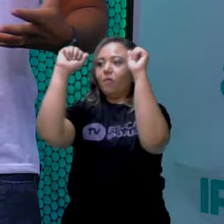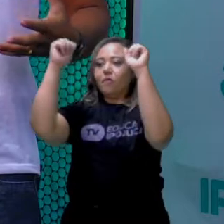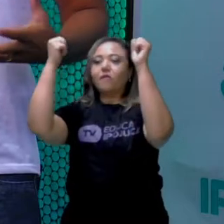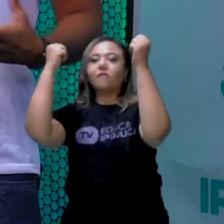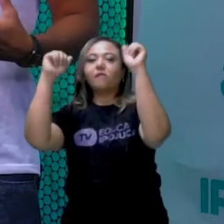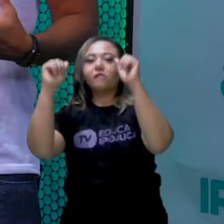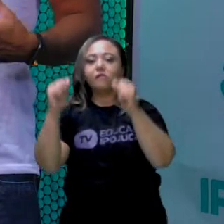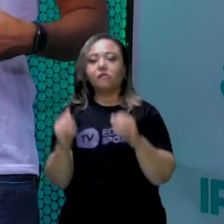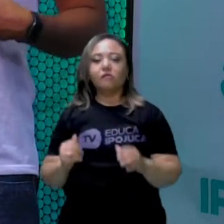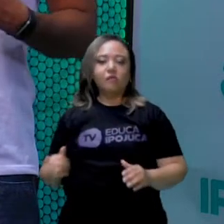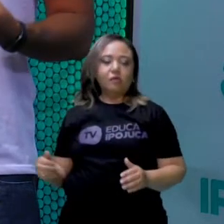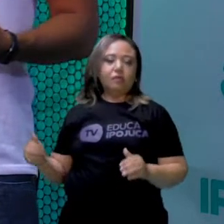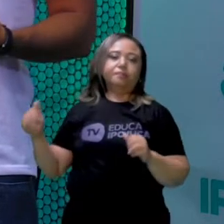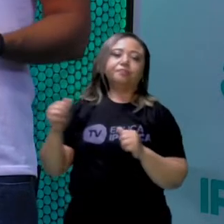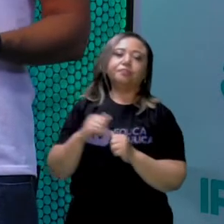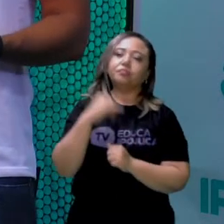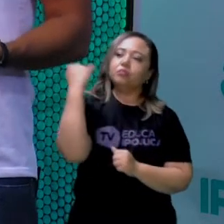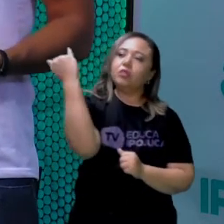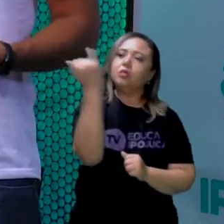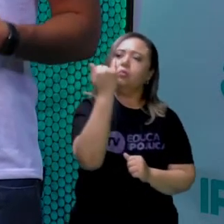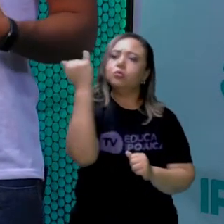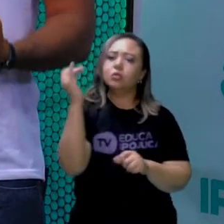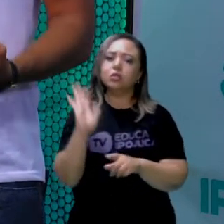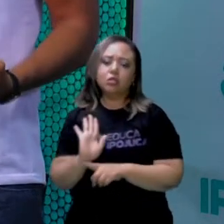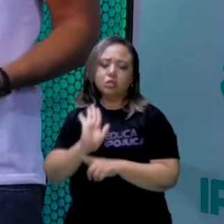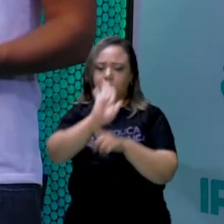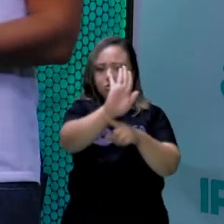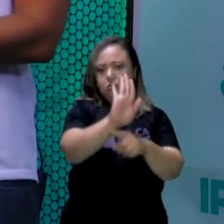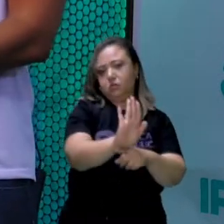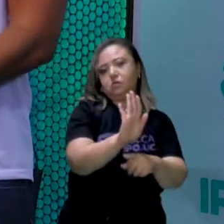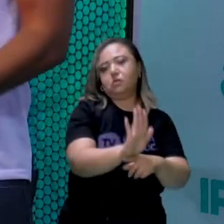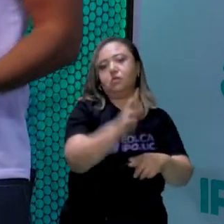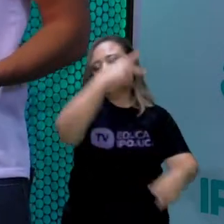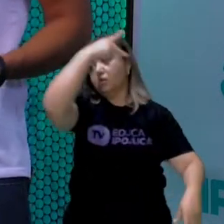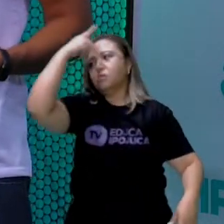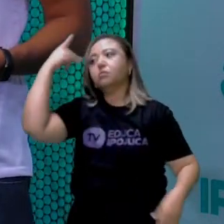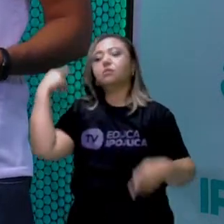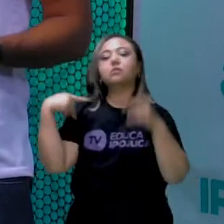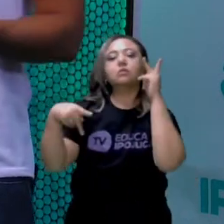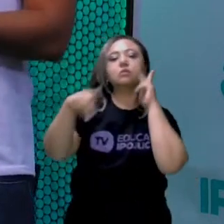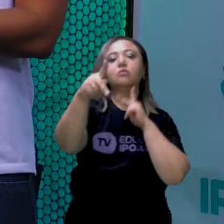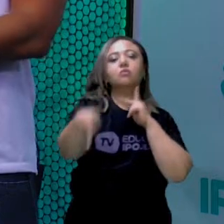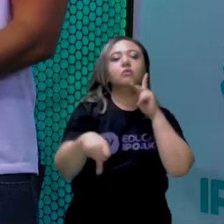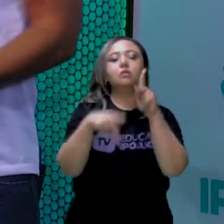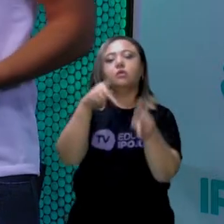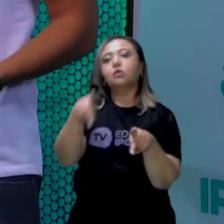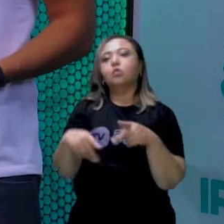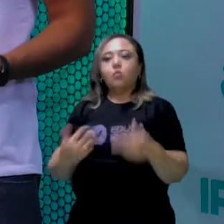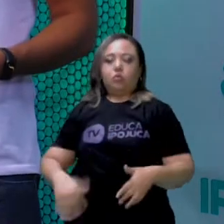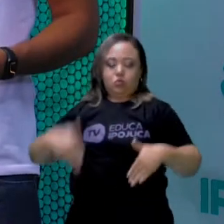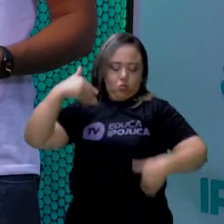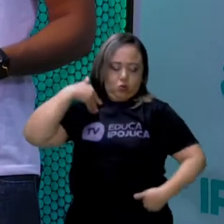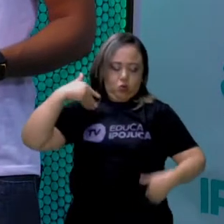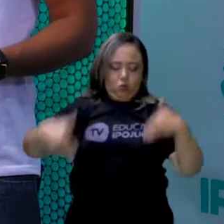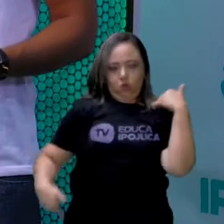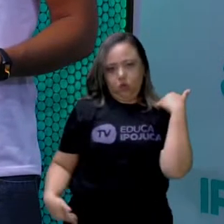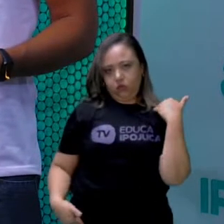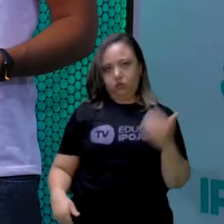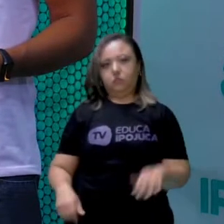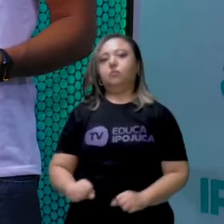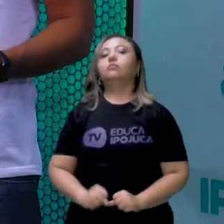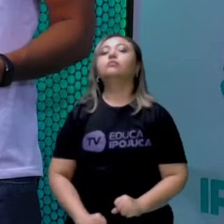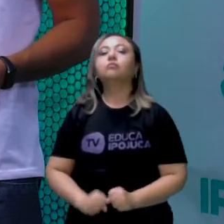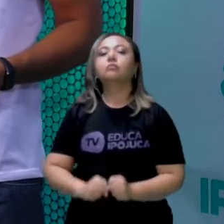tornaria mais eficiente para tornar o corpo mais saudável e também mais